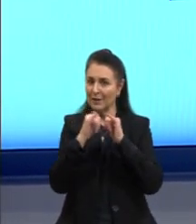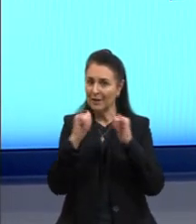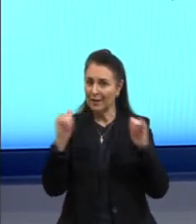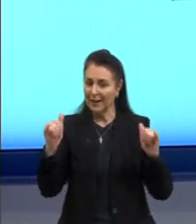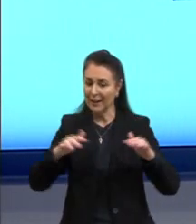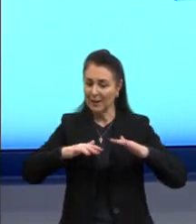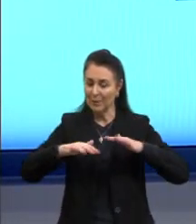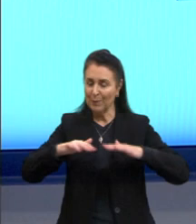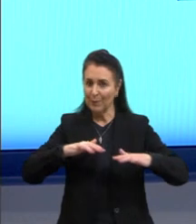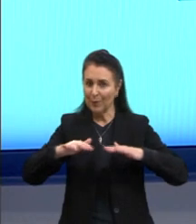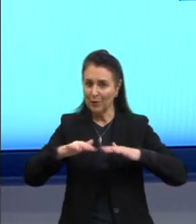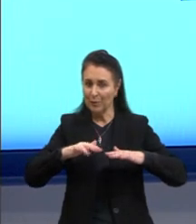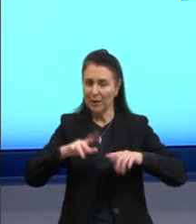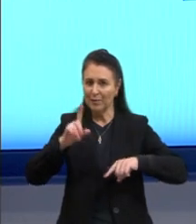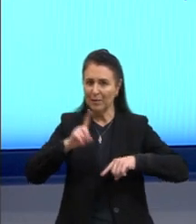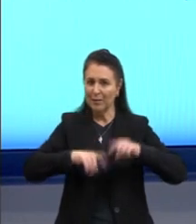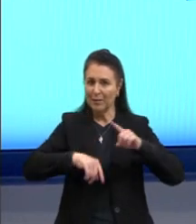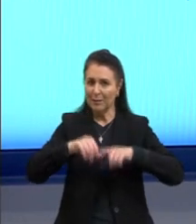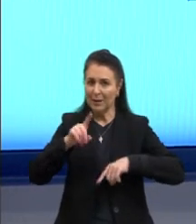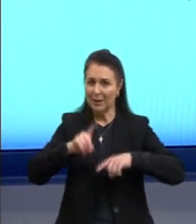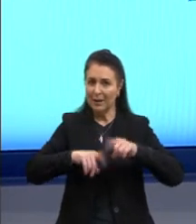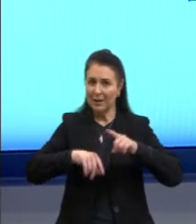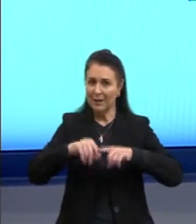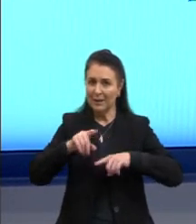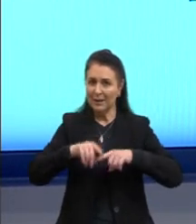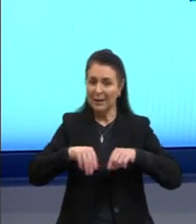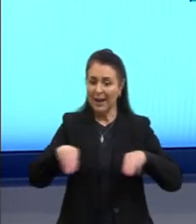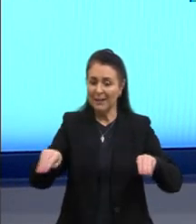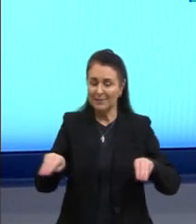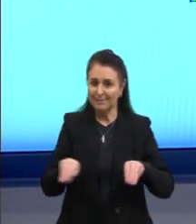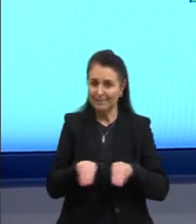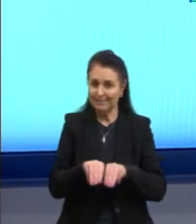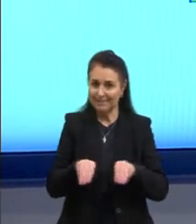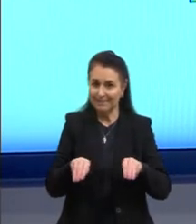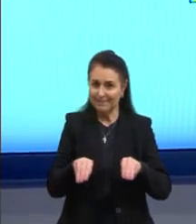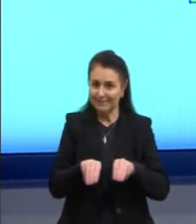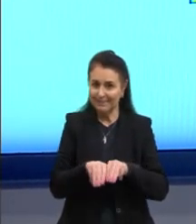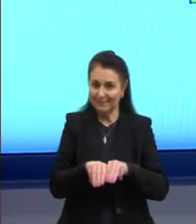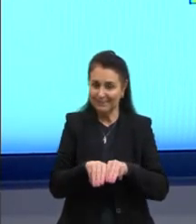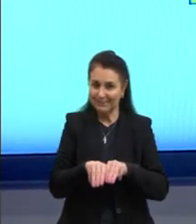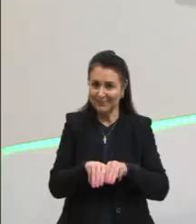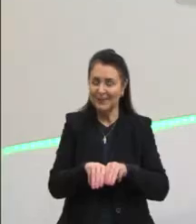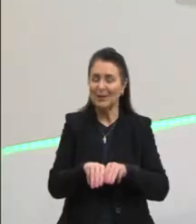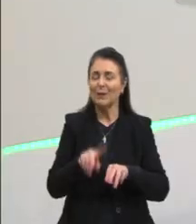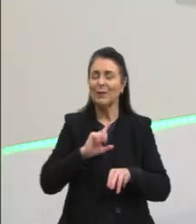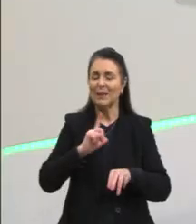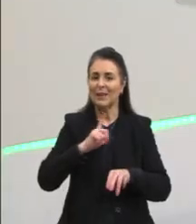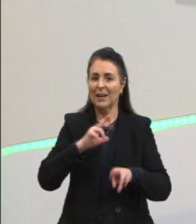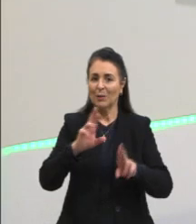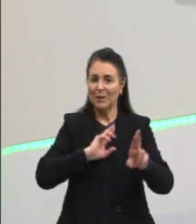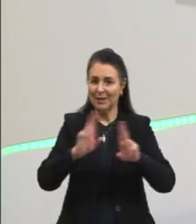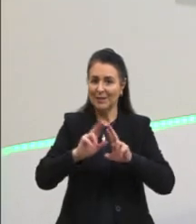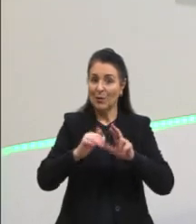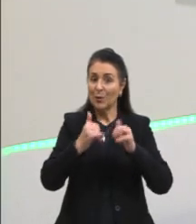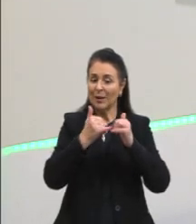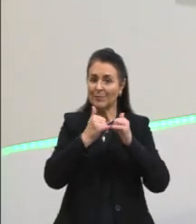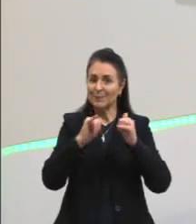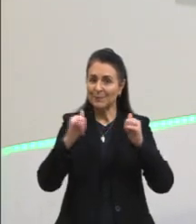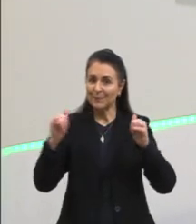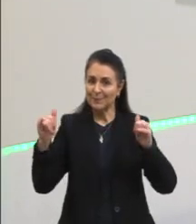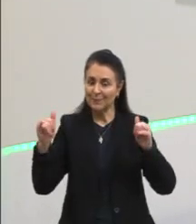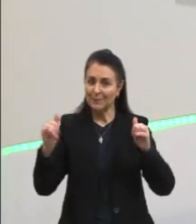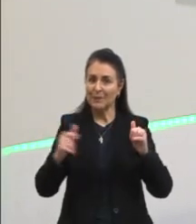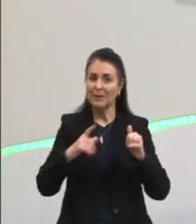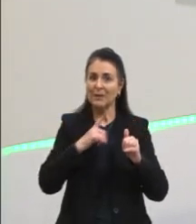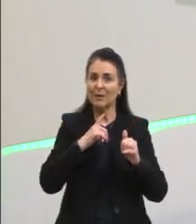movimento e em materiais dotados de propriedades magnéticas. Então, está relacionado a cargas elétricas. Eu